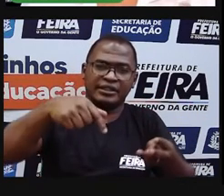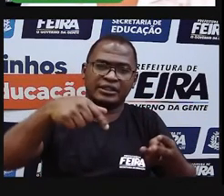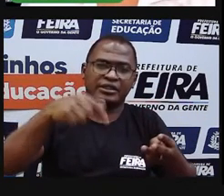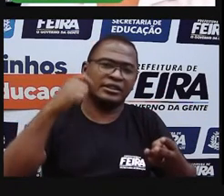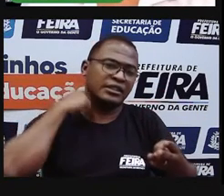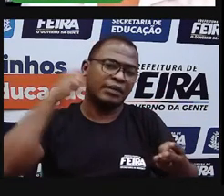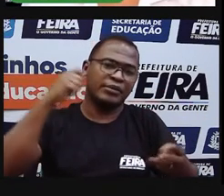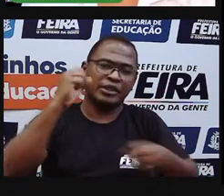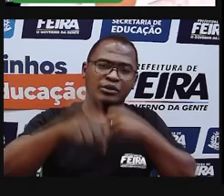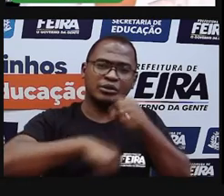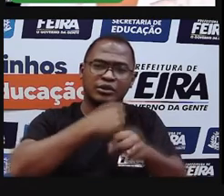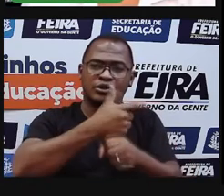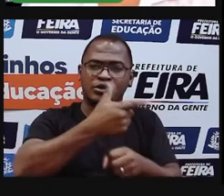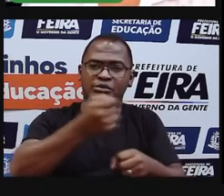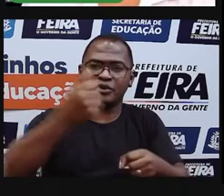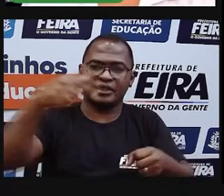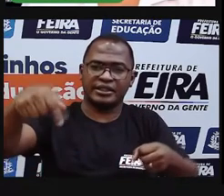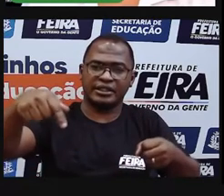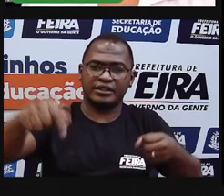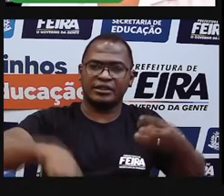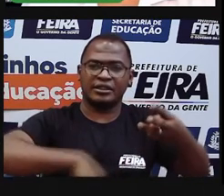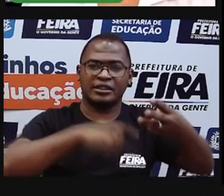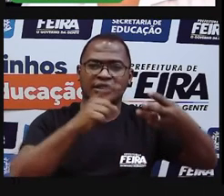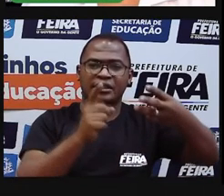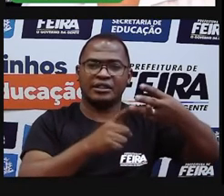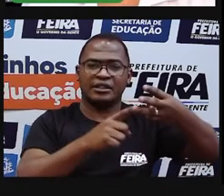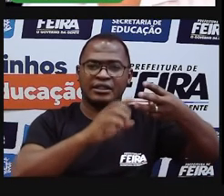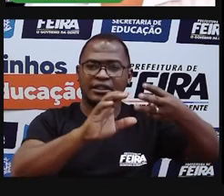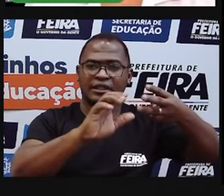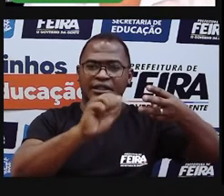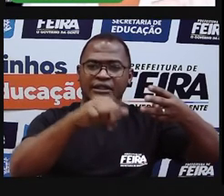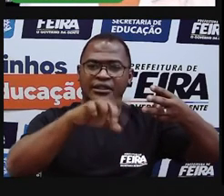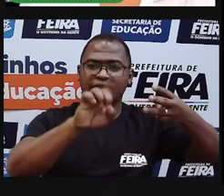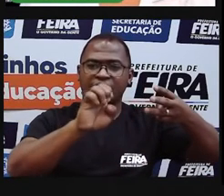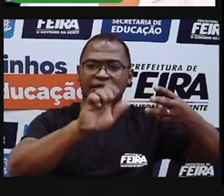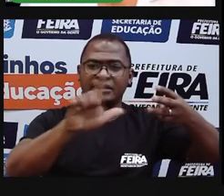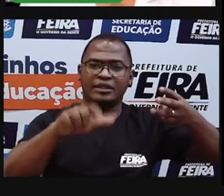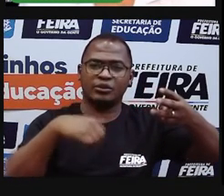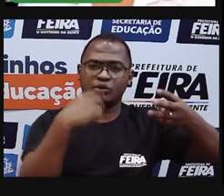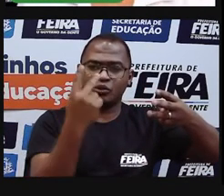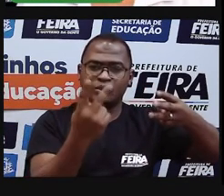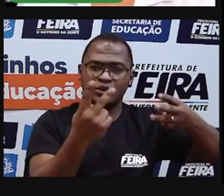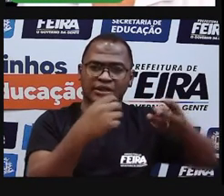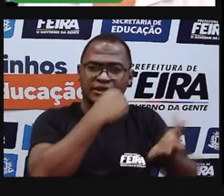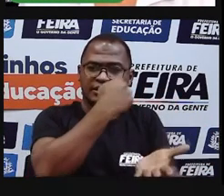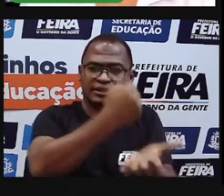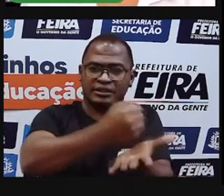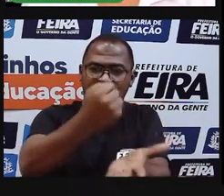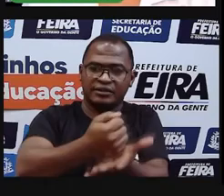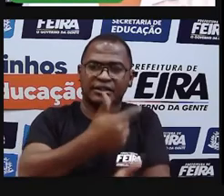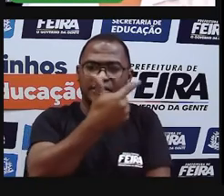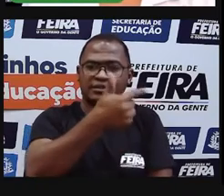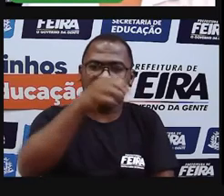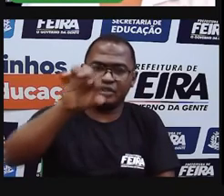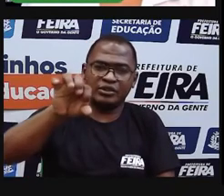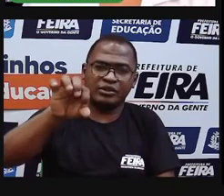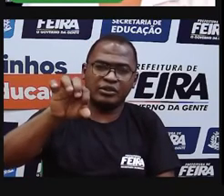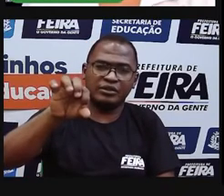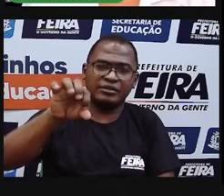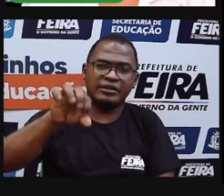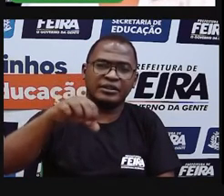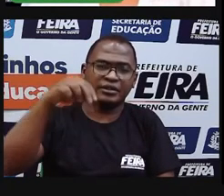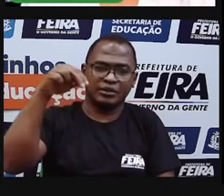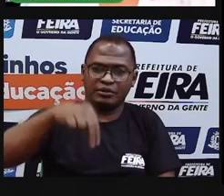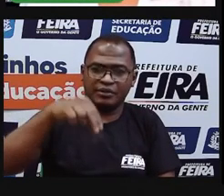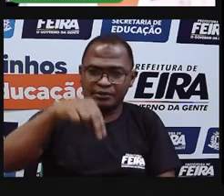que foi certificada em 29 de novembro de 2016. Então, depois a gente vai conhecer um pouquinho mais sobre essas comunidades, tá bom?